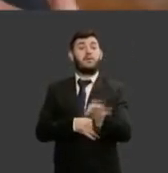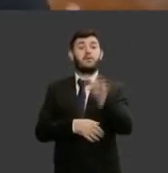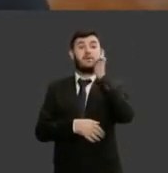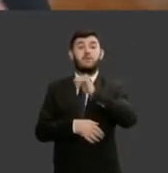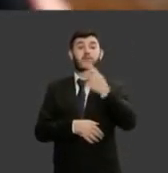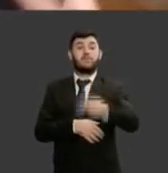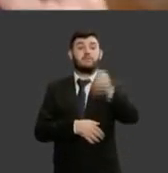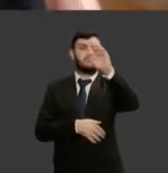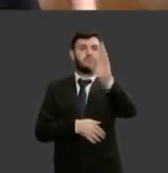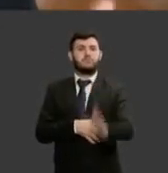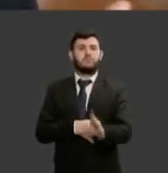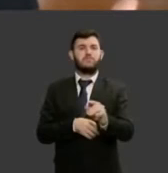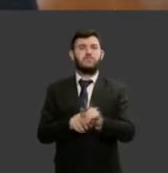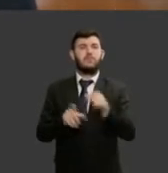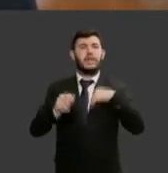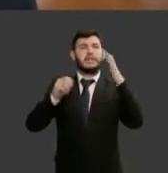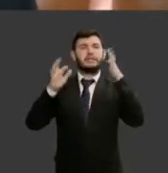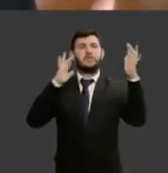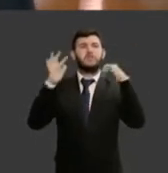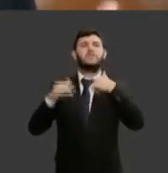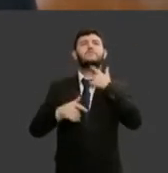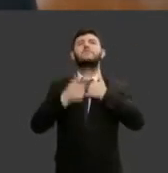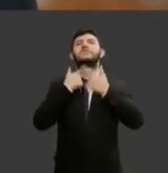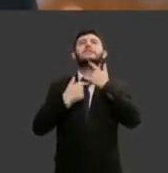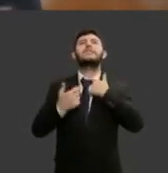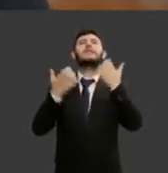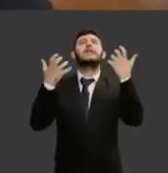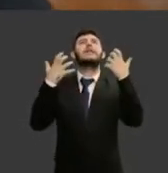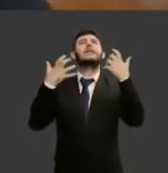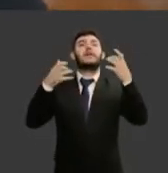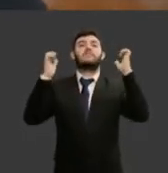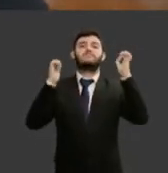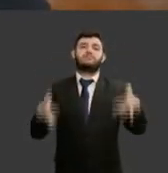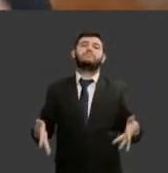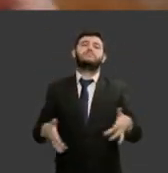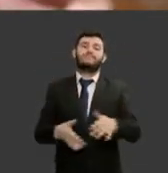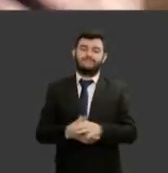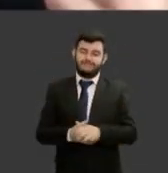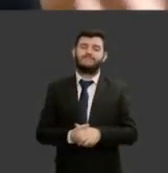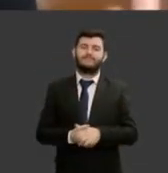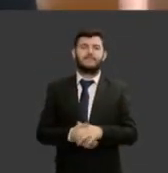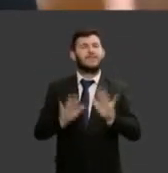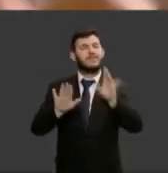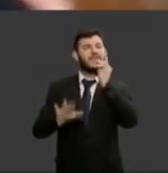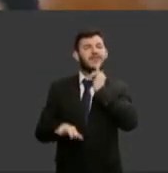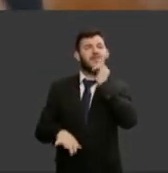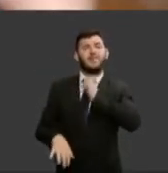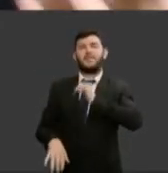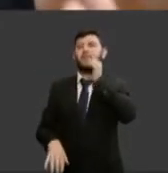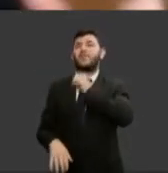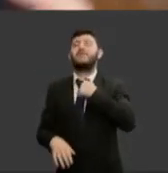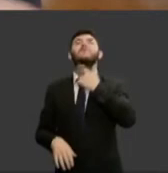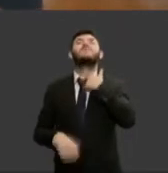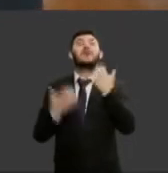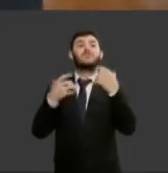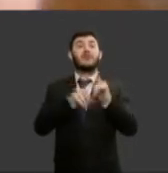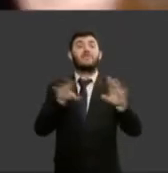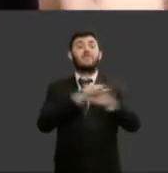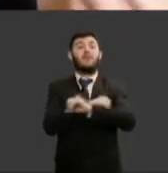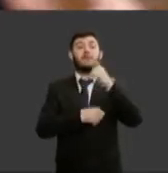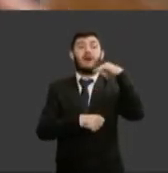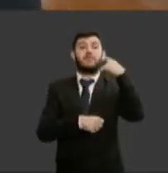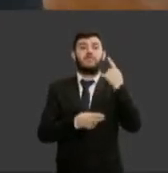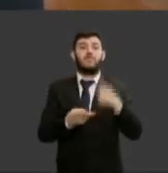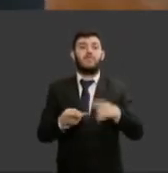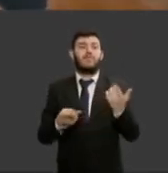desistem de seus sonhos e aspirações olha que coisa triste né queria ser ser advogada queria ser médica queria